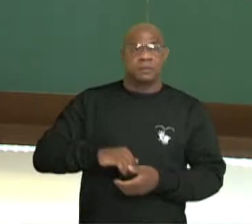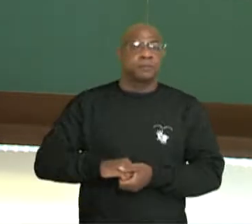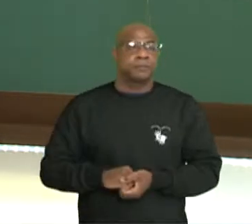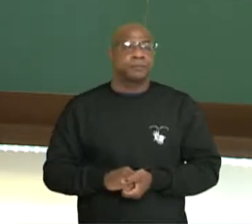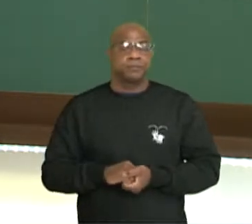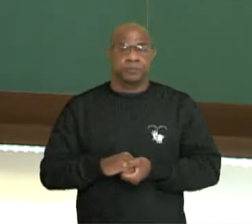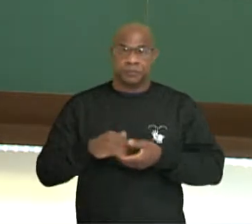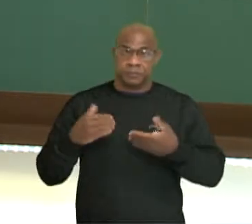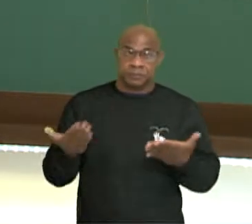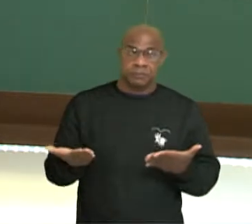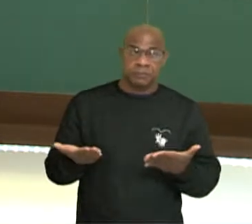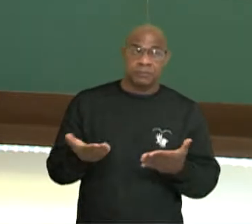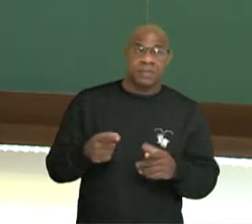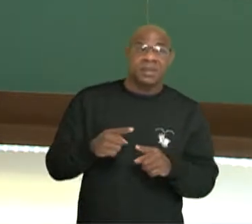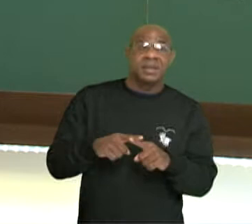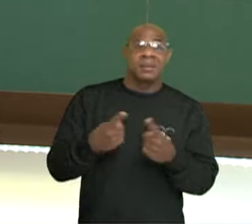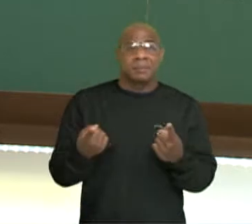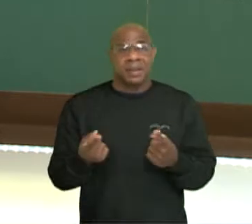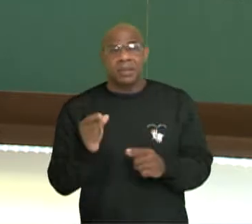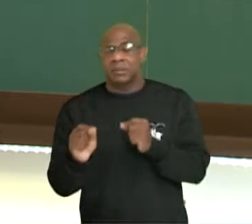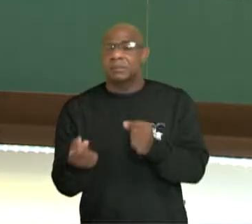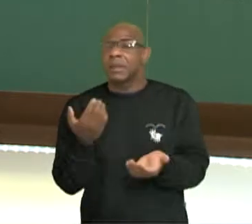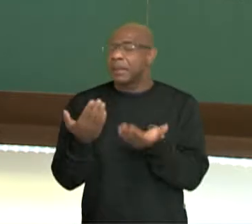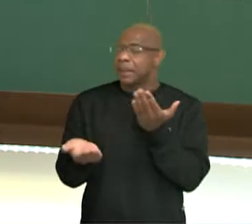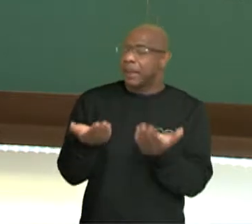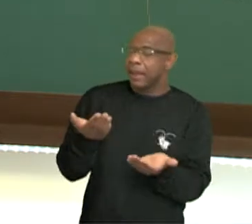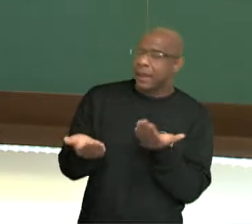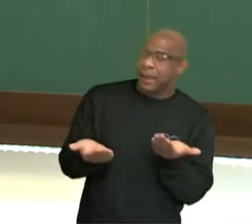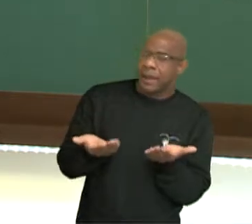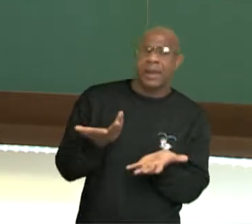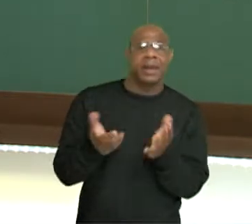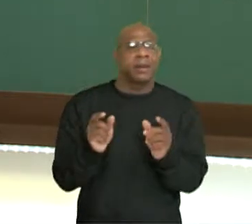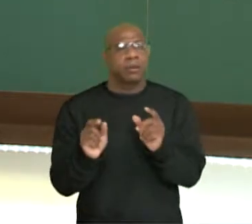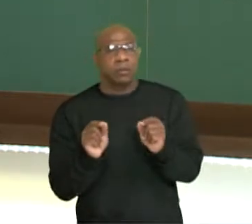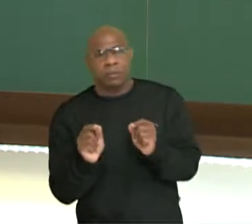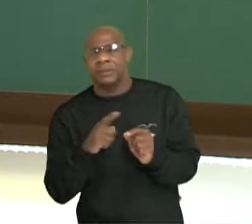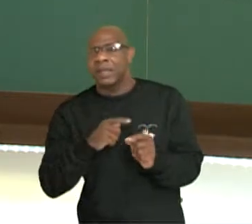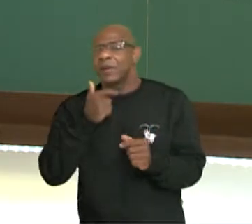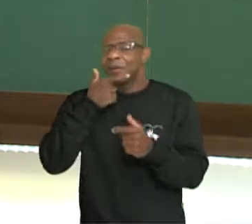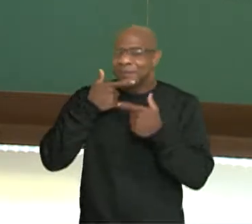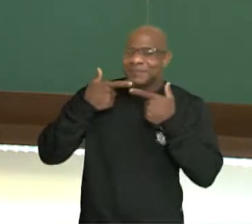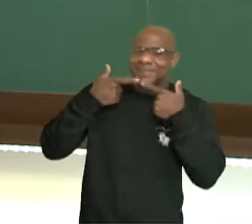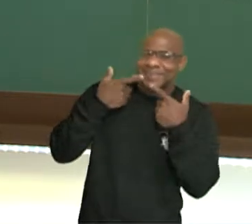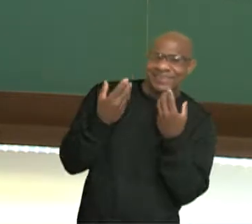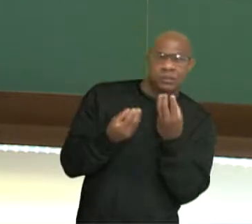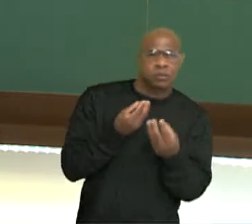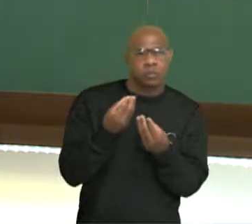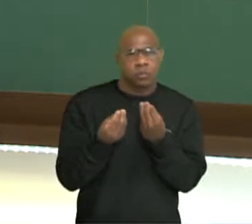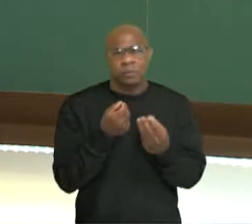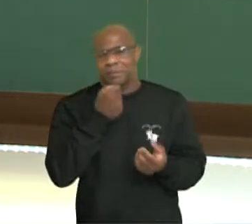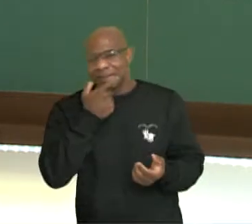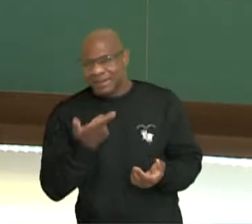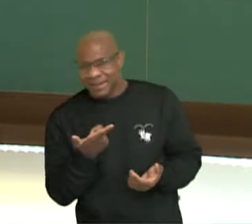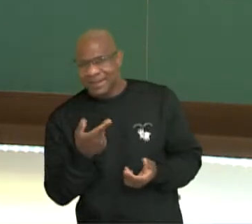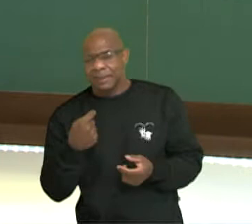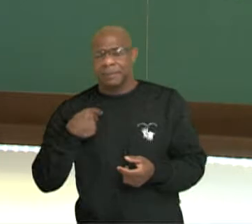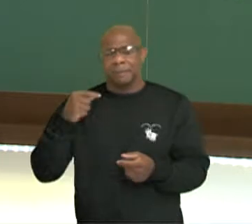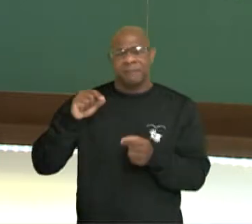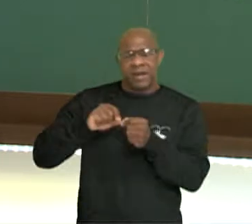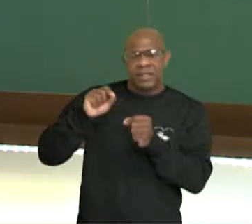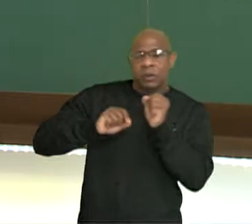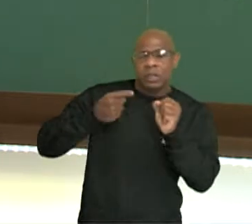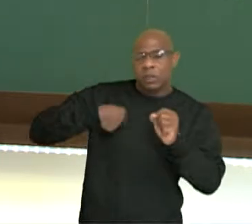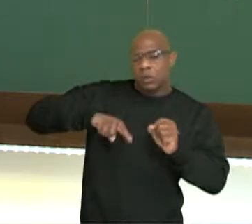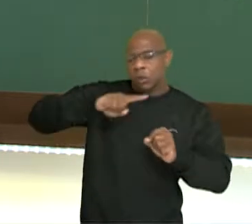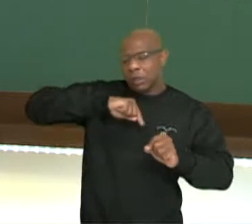mesmo. Mas contado de maneira leve, com uma pitada de humor, né? Fazendo com que a gente reflita